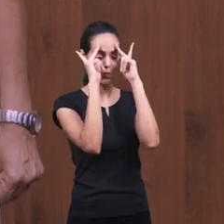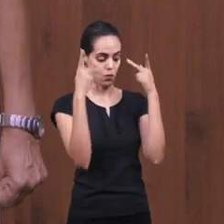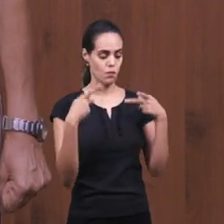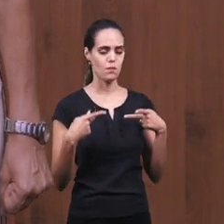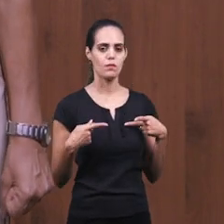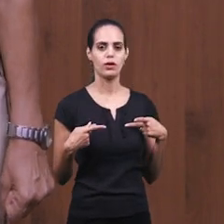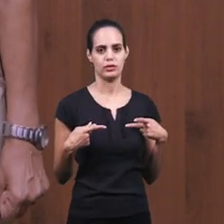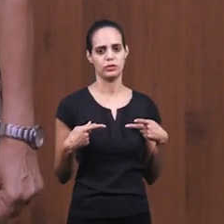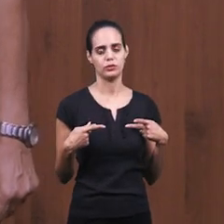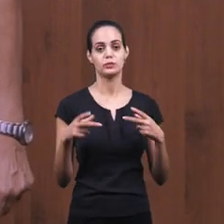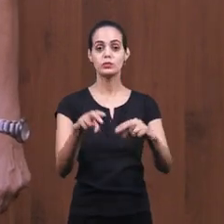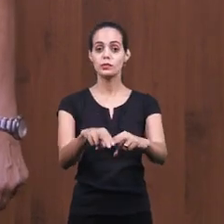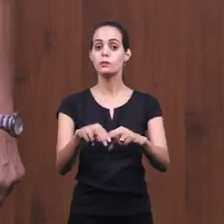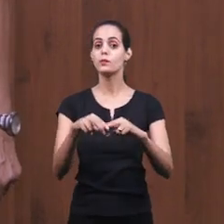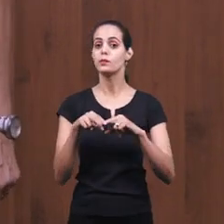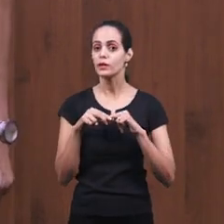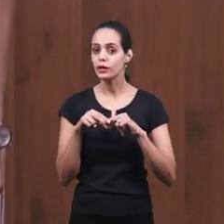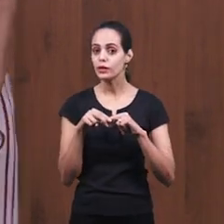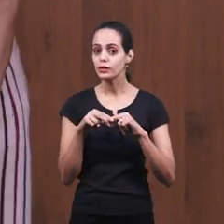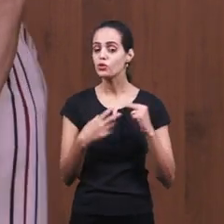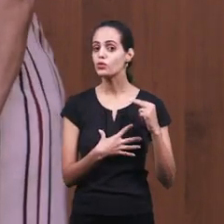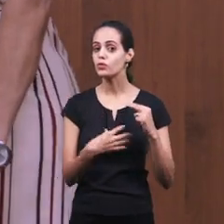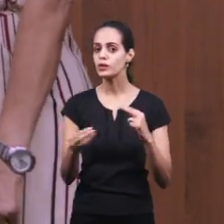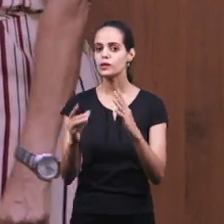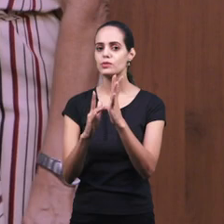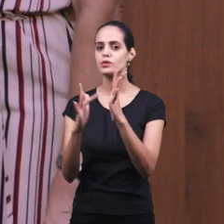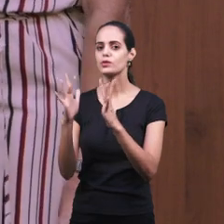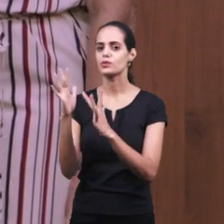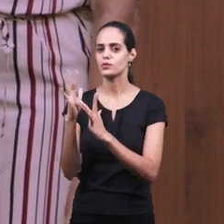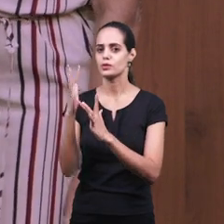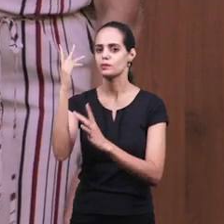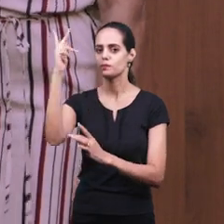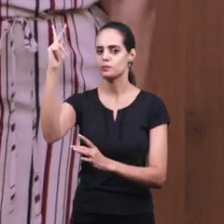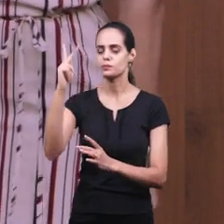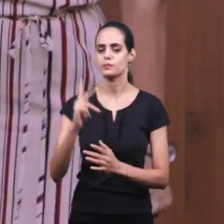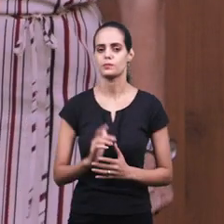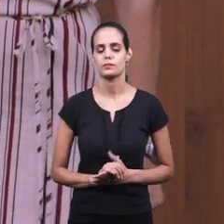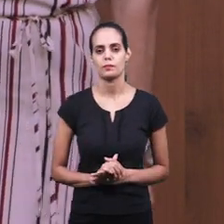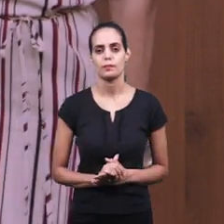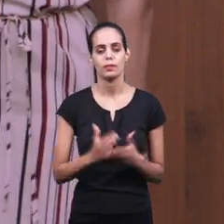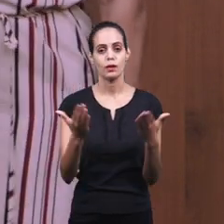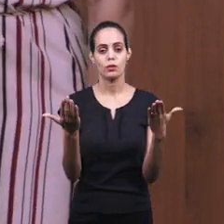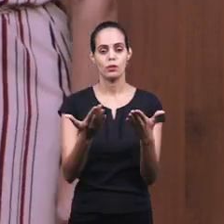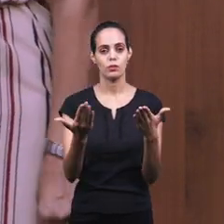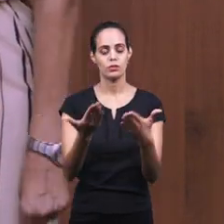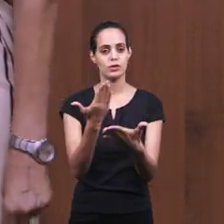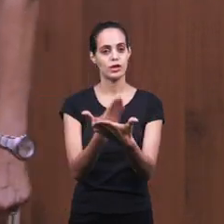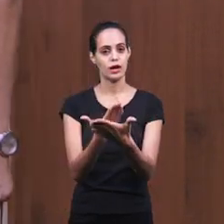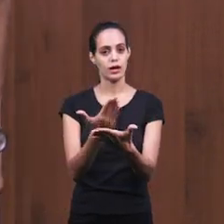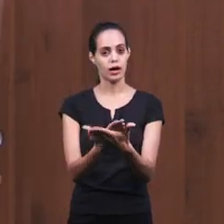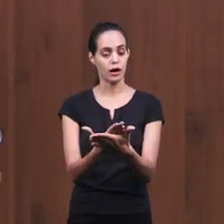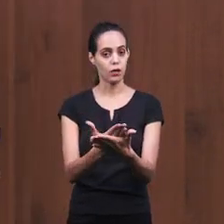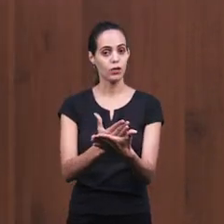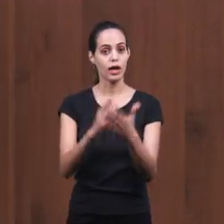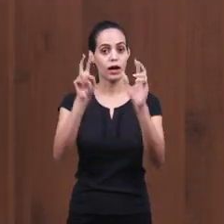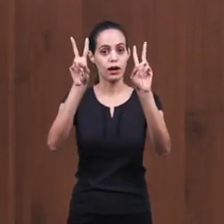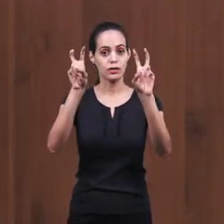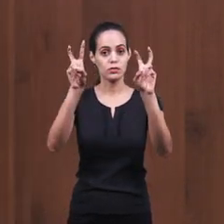o homem Através de seu filho Jesus Hoje a nossa aula é A